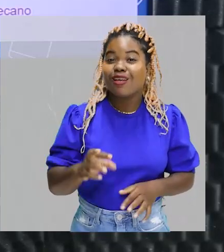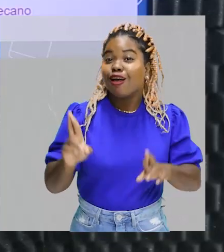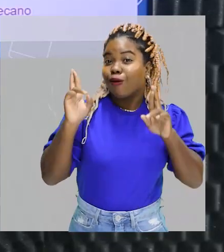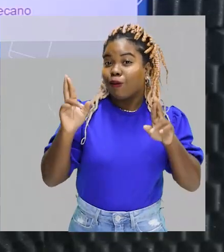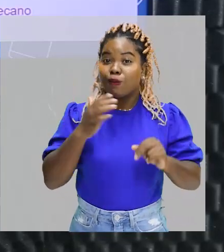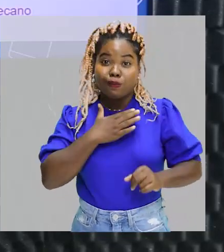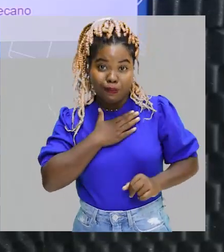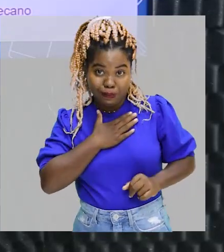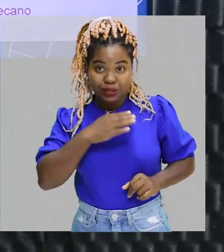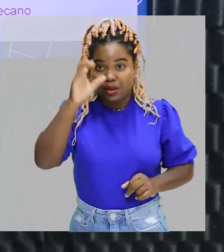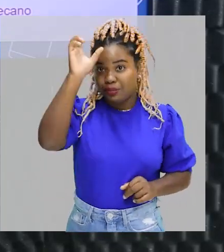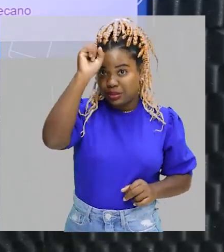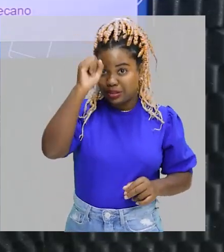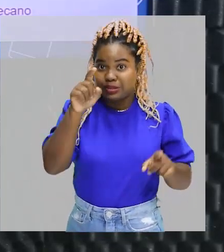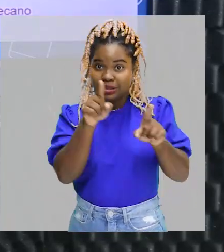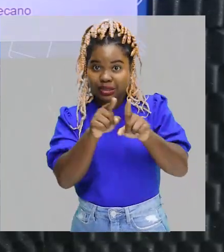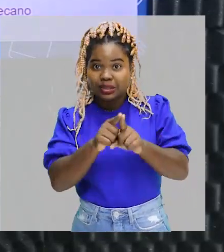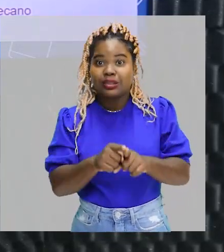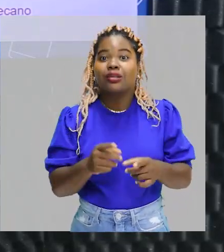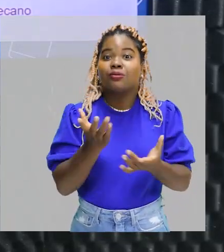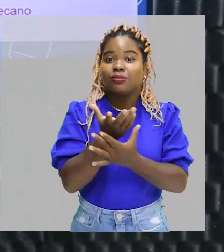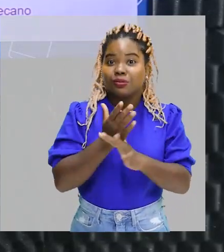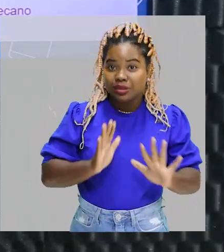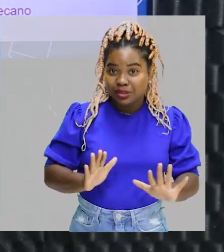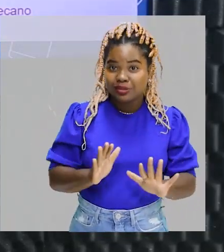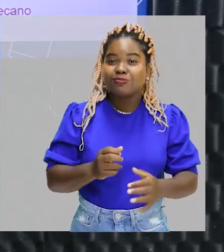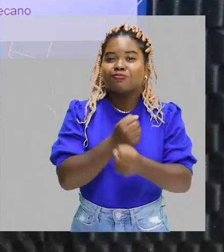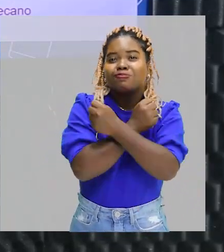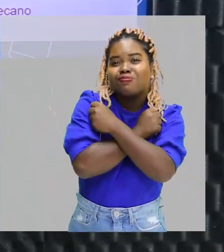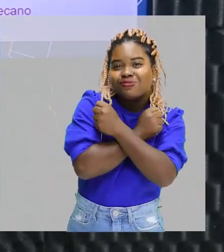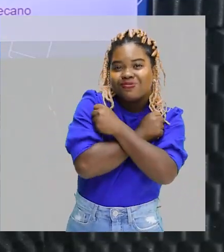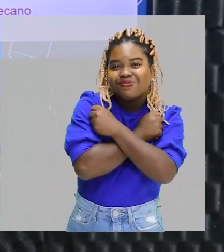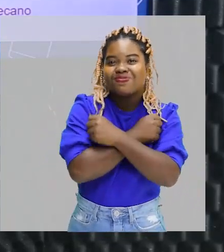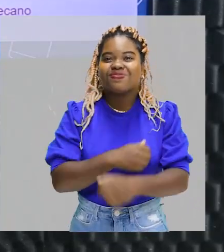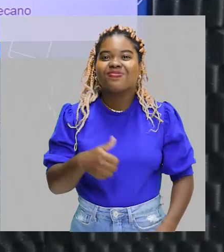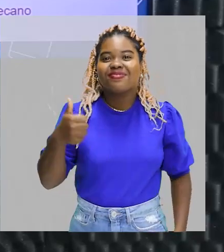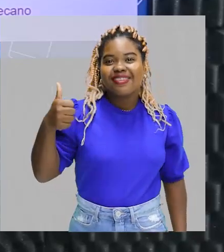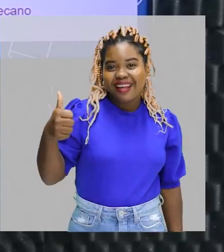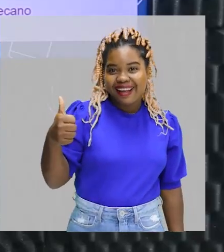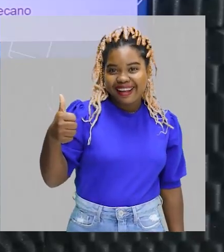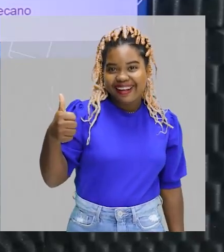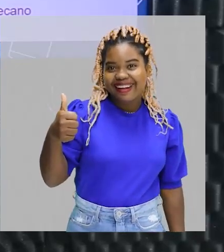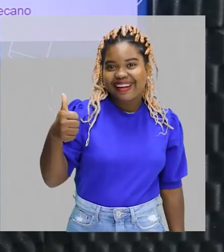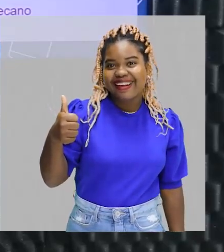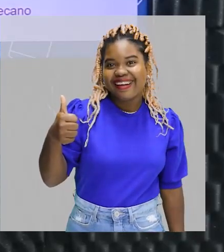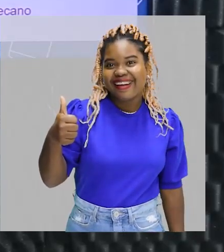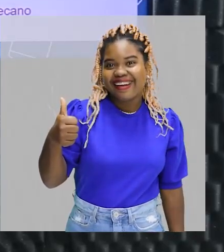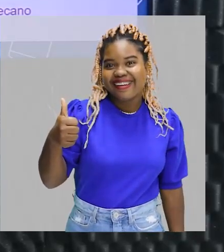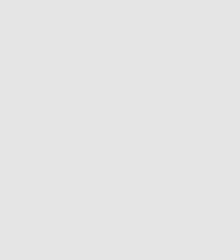Espero que vocês tenham gostado. Vou ficando por aqui. Forte abraço. Valeu!